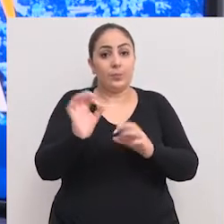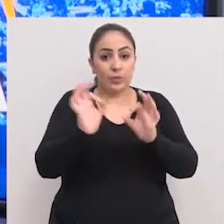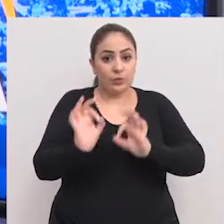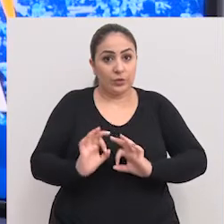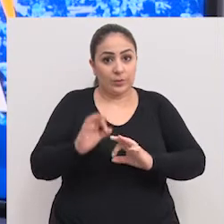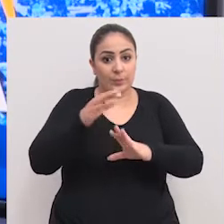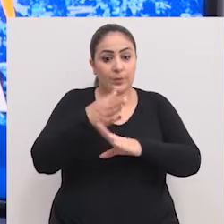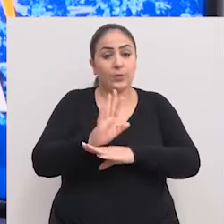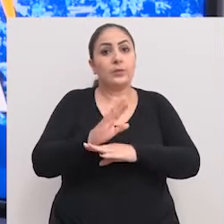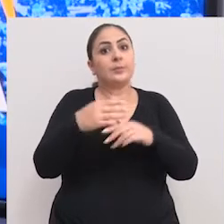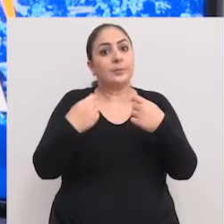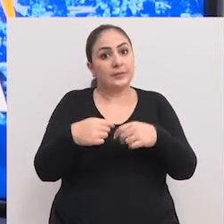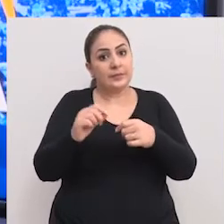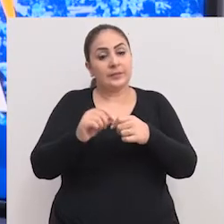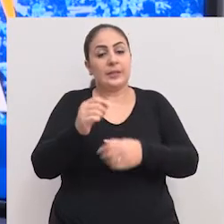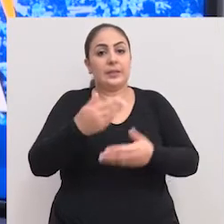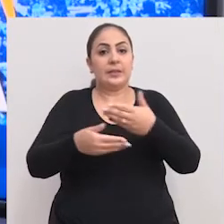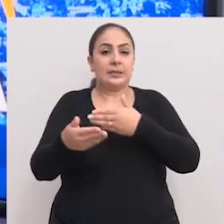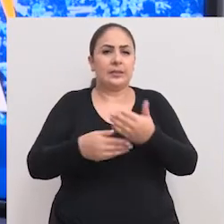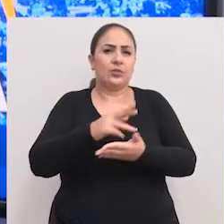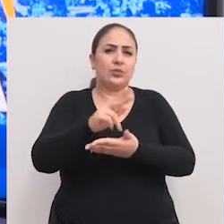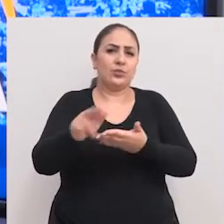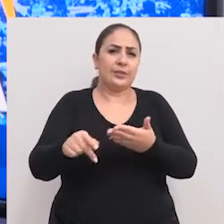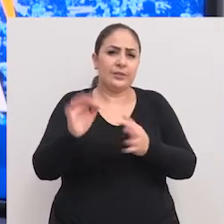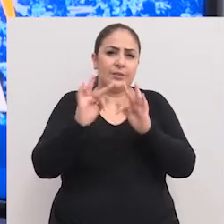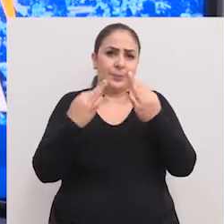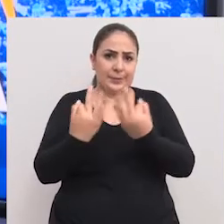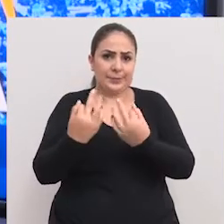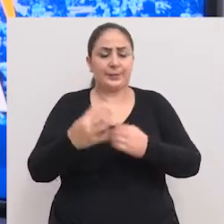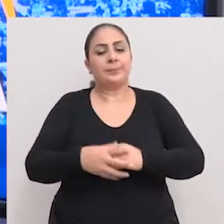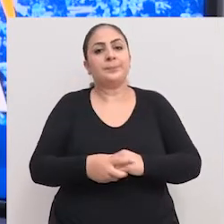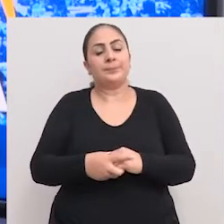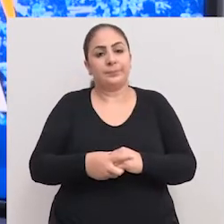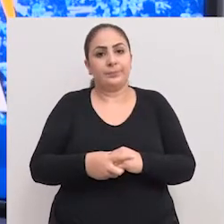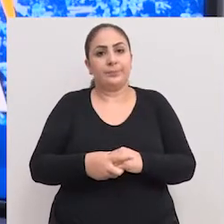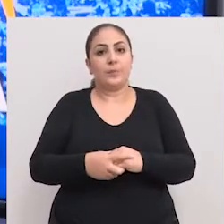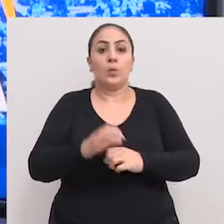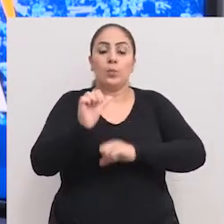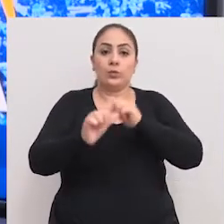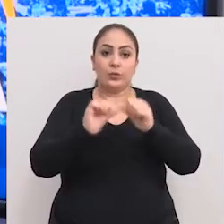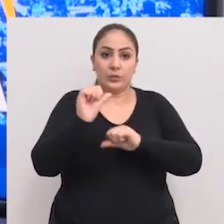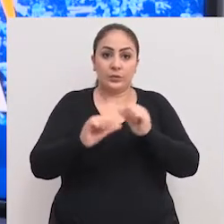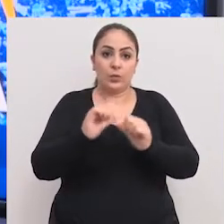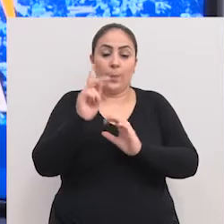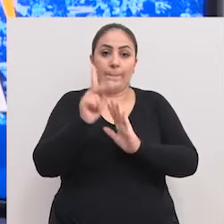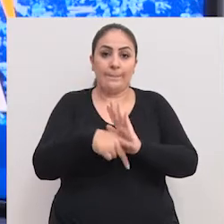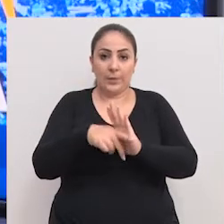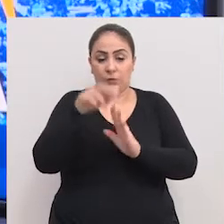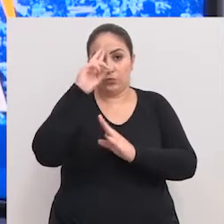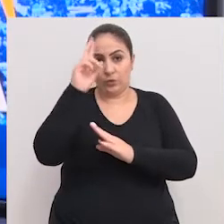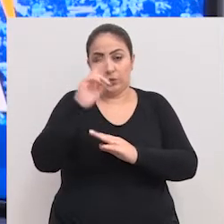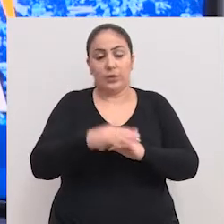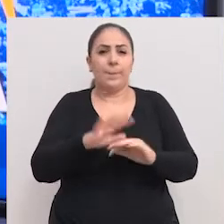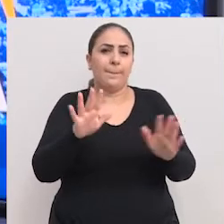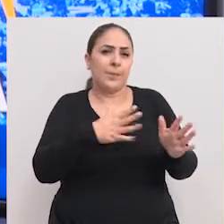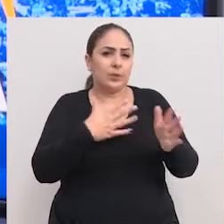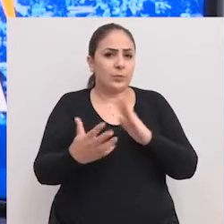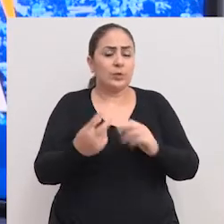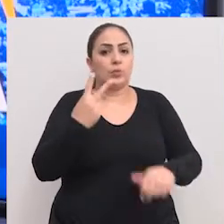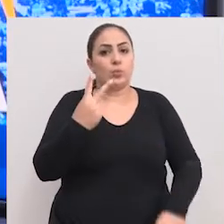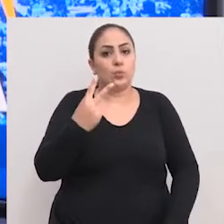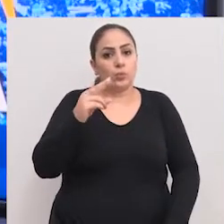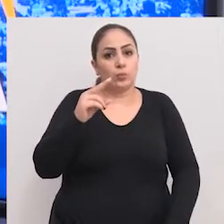recente projeto aprovado deve beneficiar centenas de famílias. Com a modificação do plano diretor,